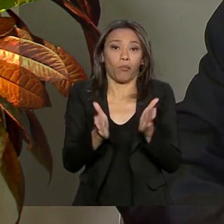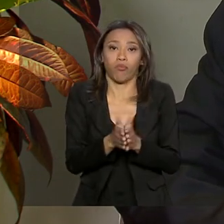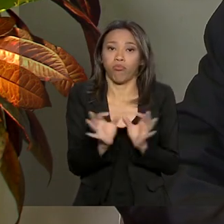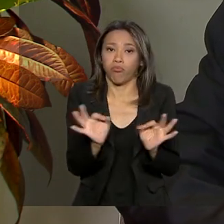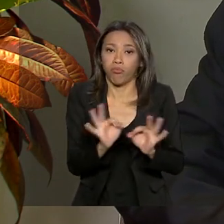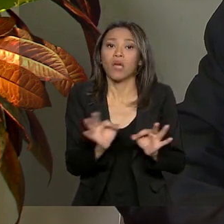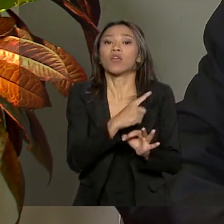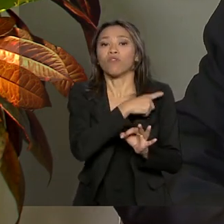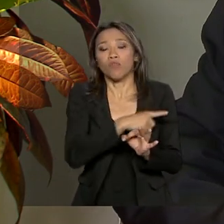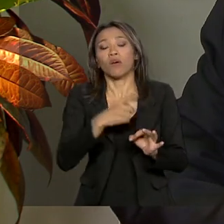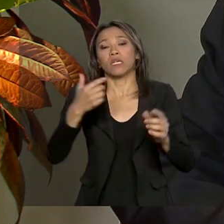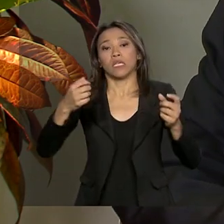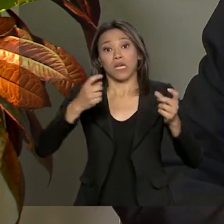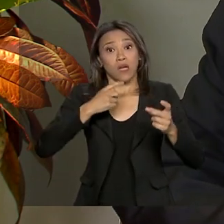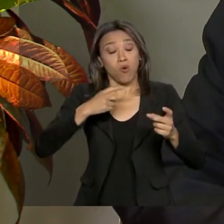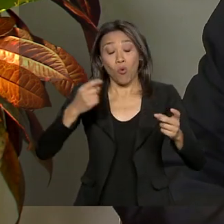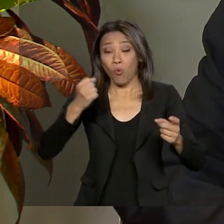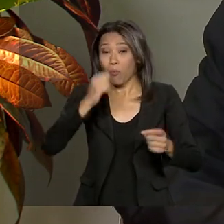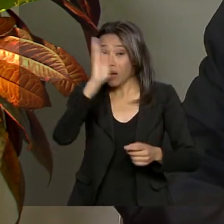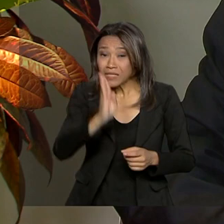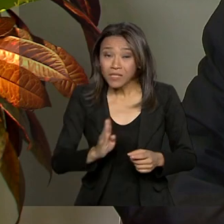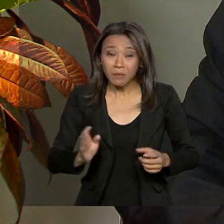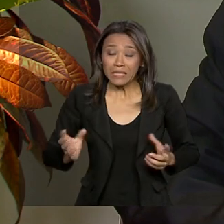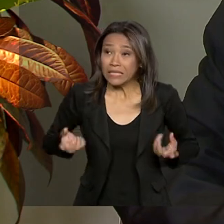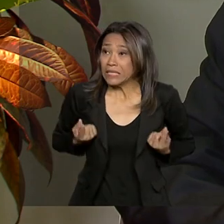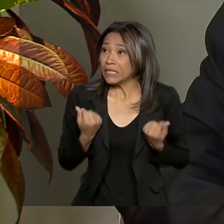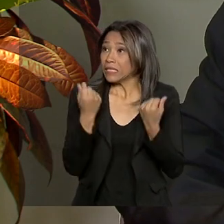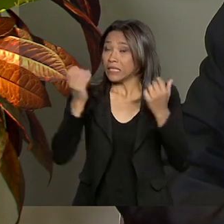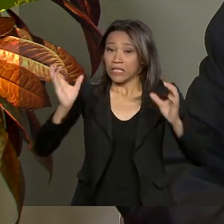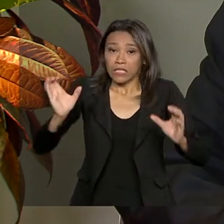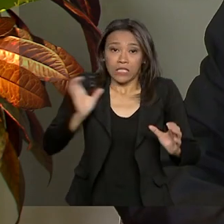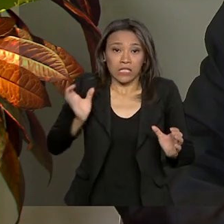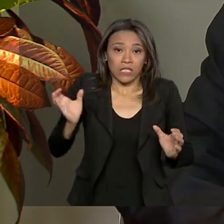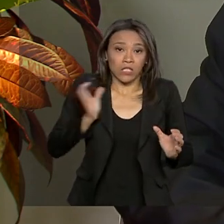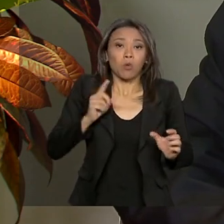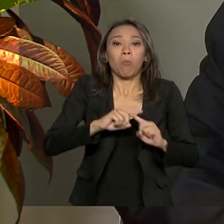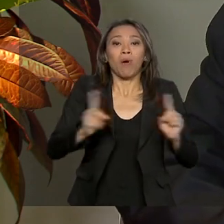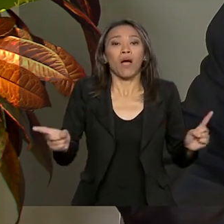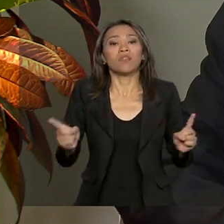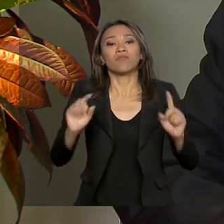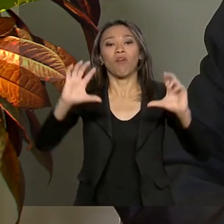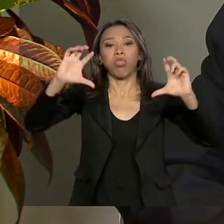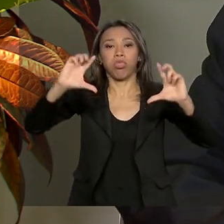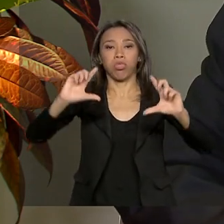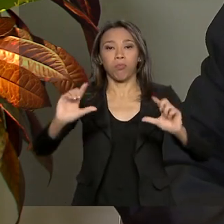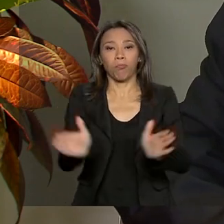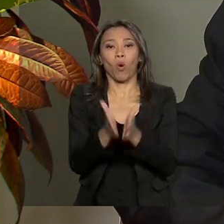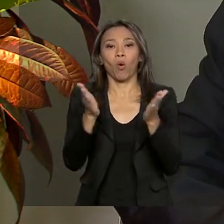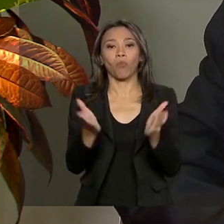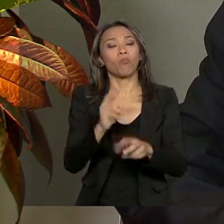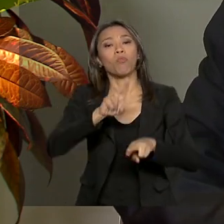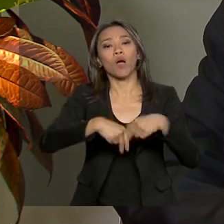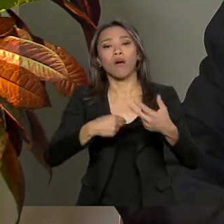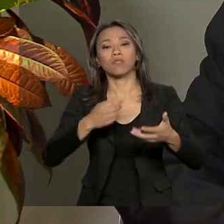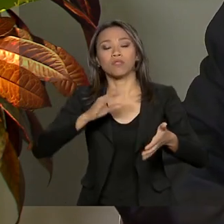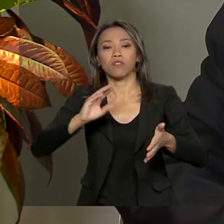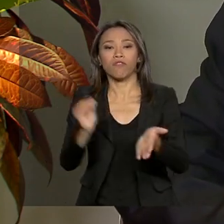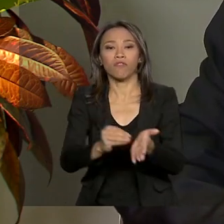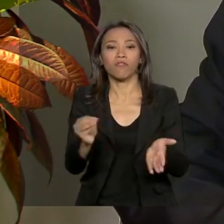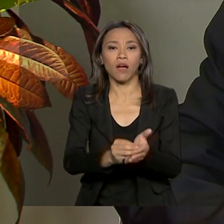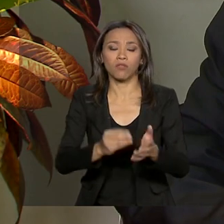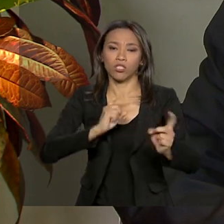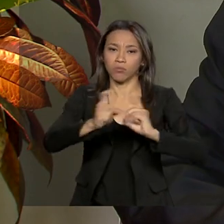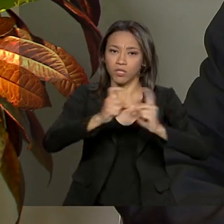empobrecido, é um país riquíssimo, que foi empobrecido pela corrupção, pela falta de gestão, pela falta de